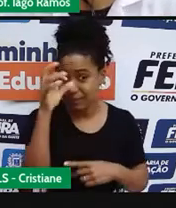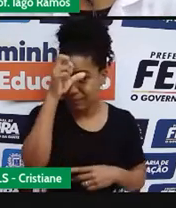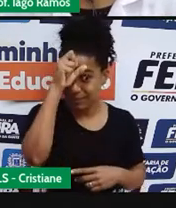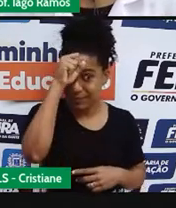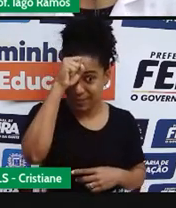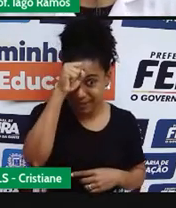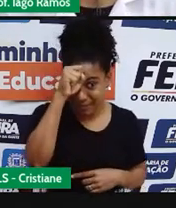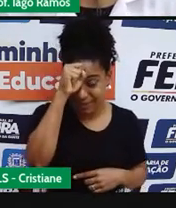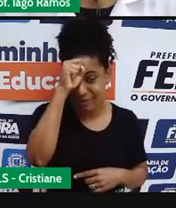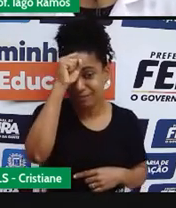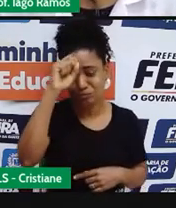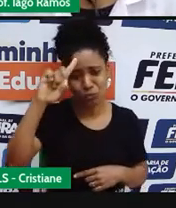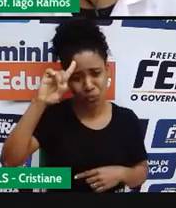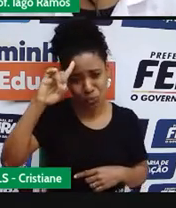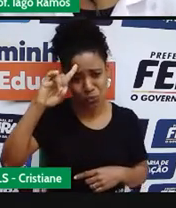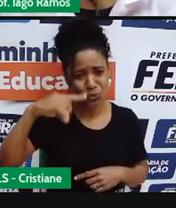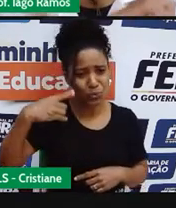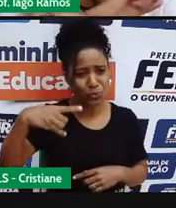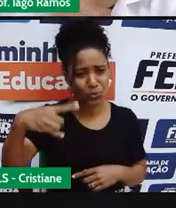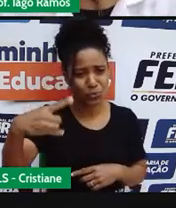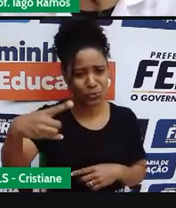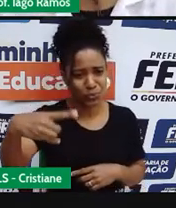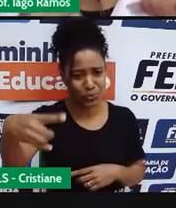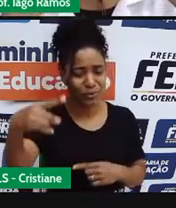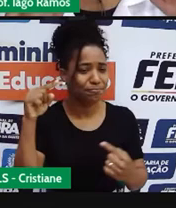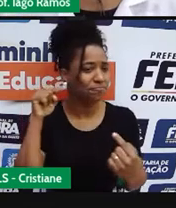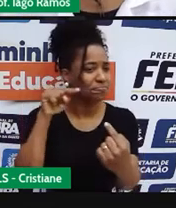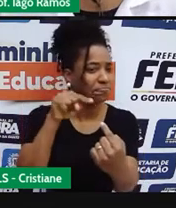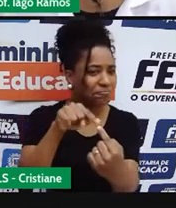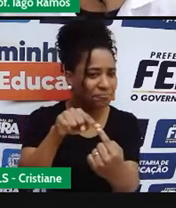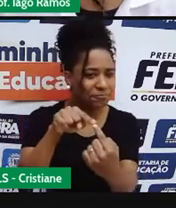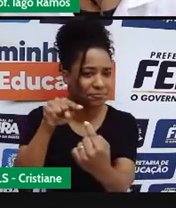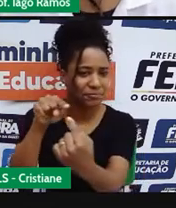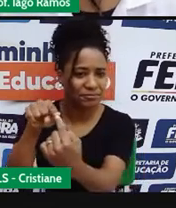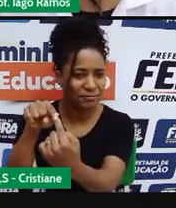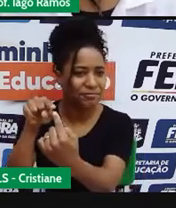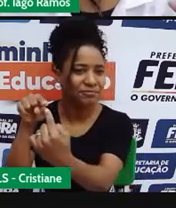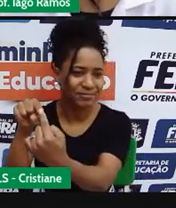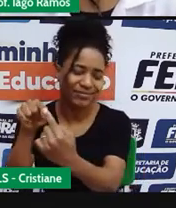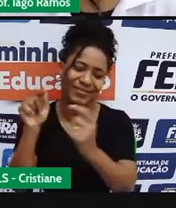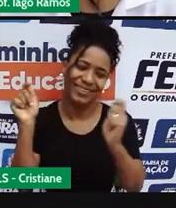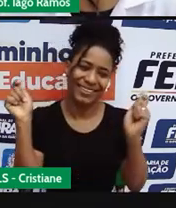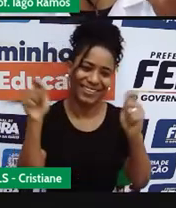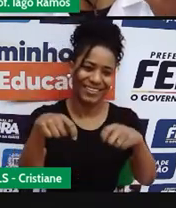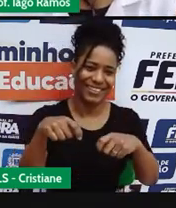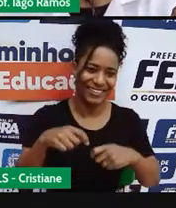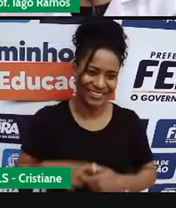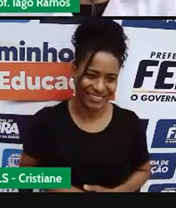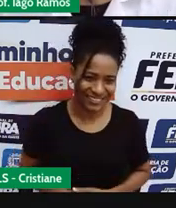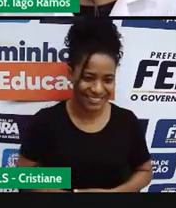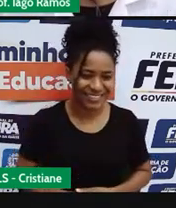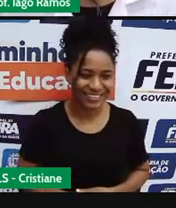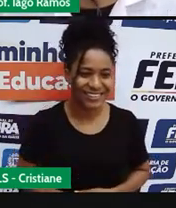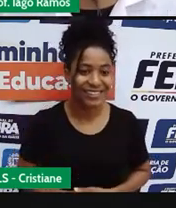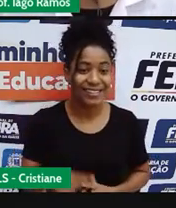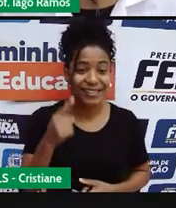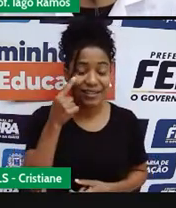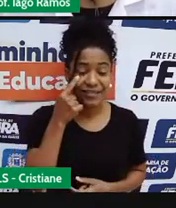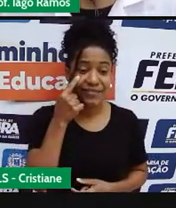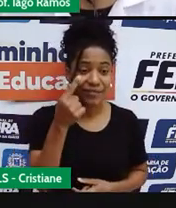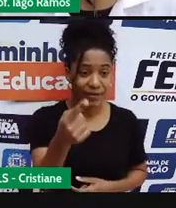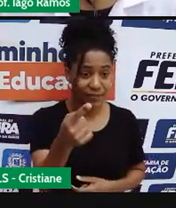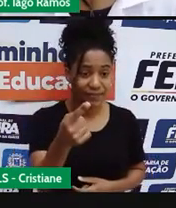né, em situações que estão à nossa volta, tá bom? Então, bora lá? Essa primeira situação